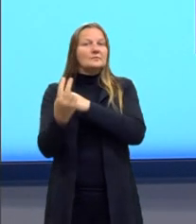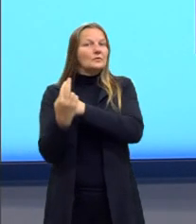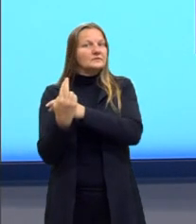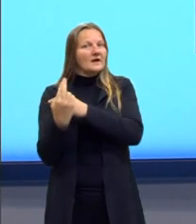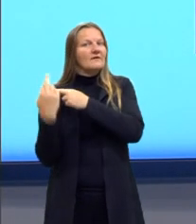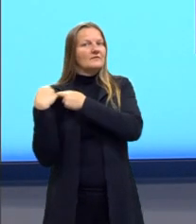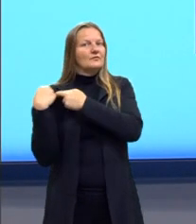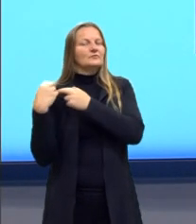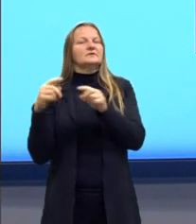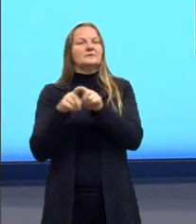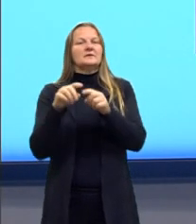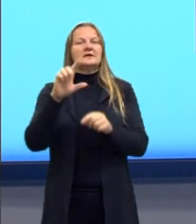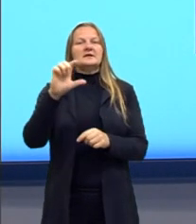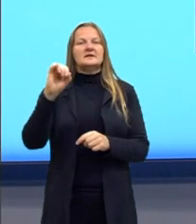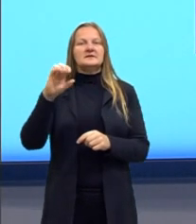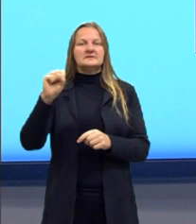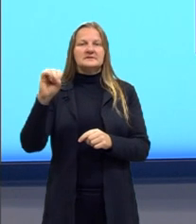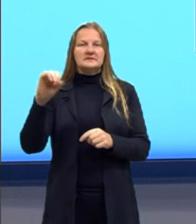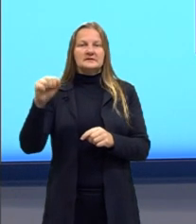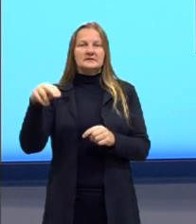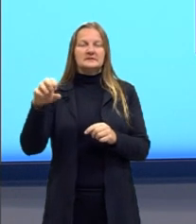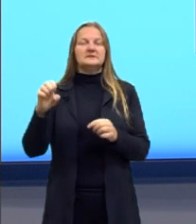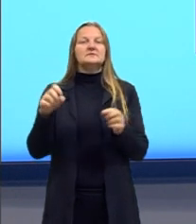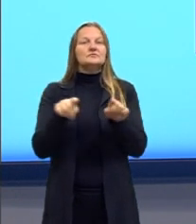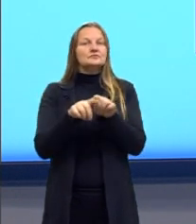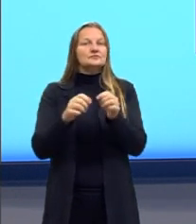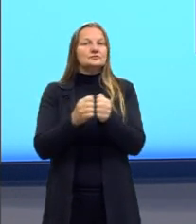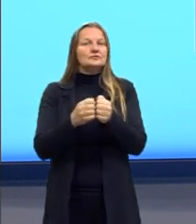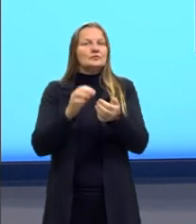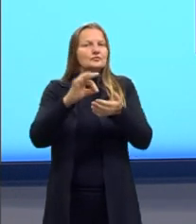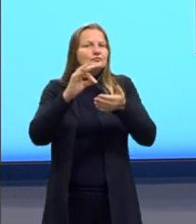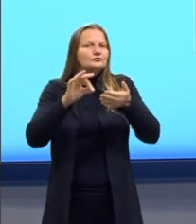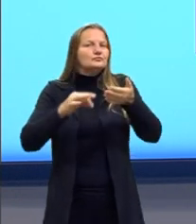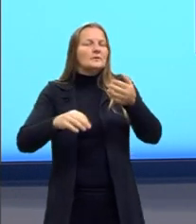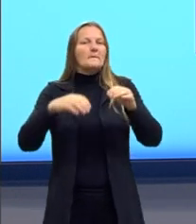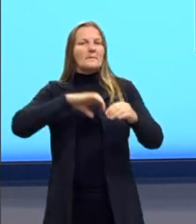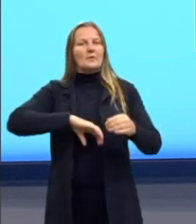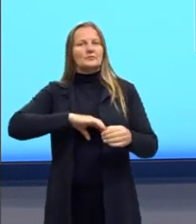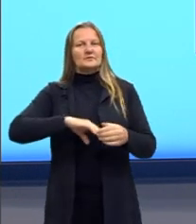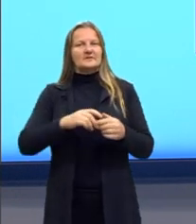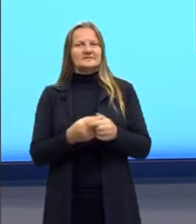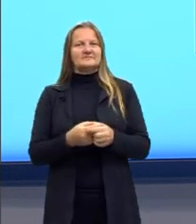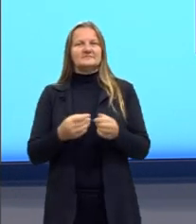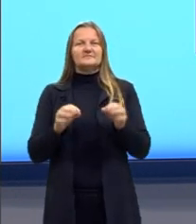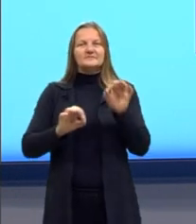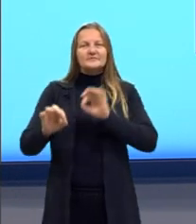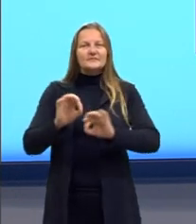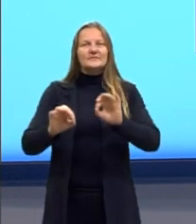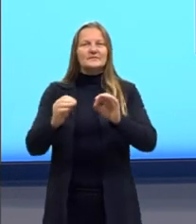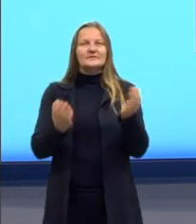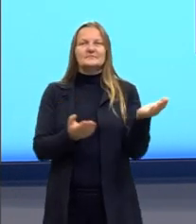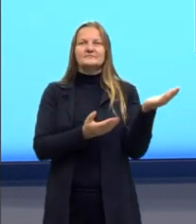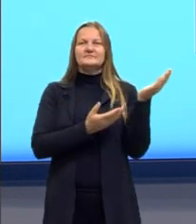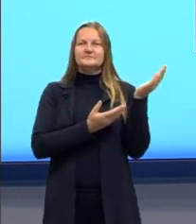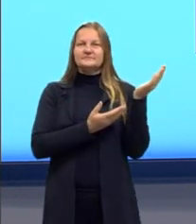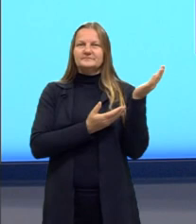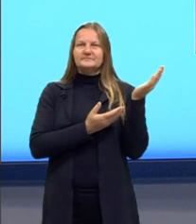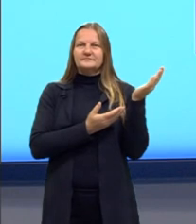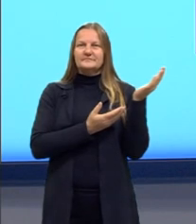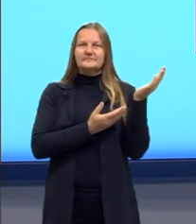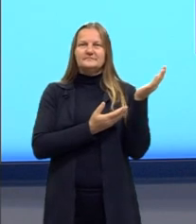e também pela professora Lisiane, que faz as correções de português de ortografia dessas nossas aulas, ok?